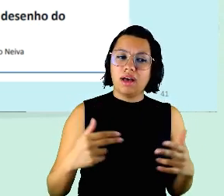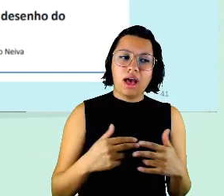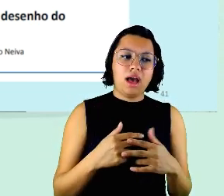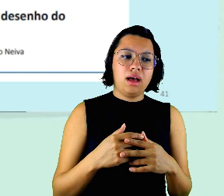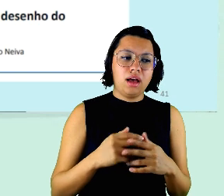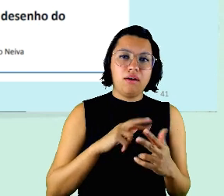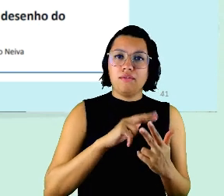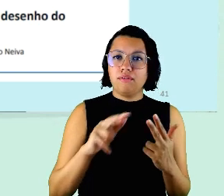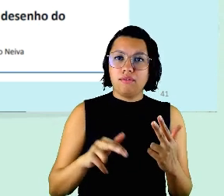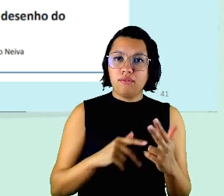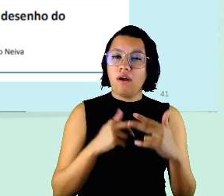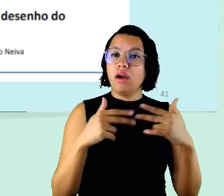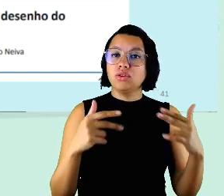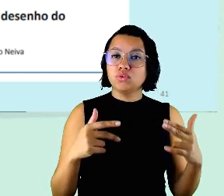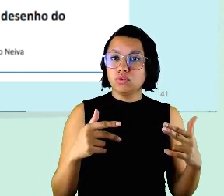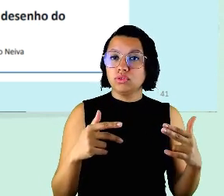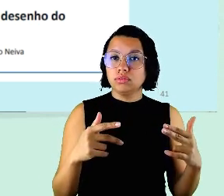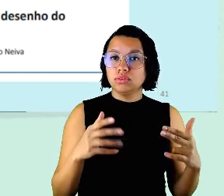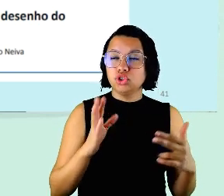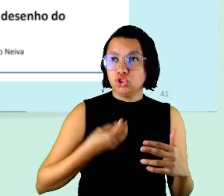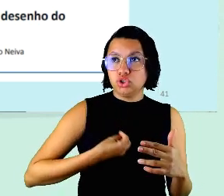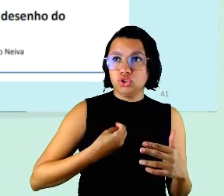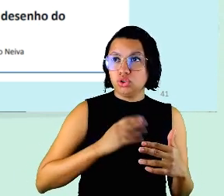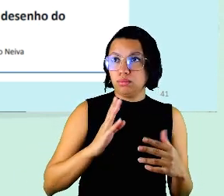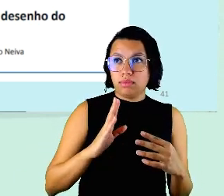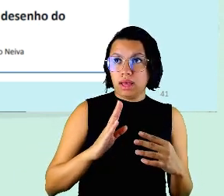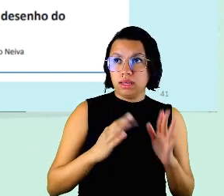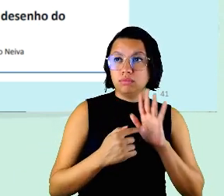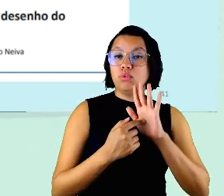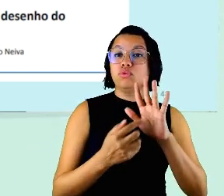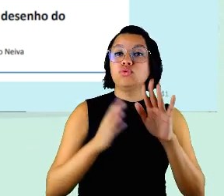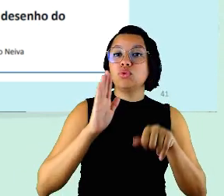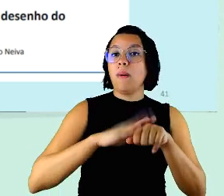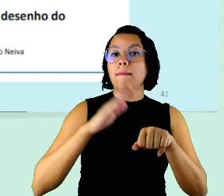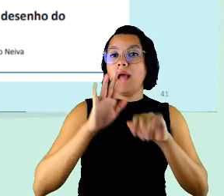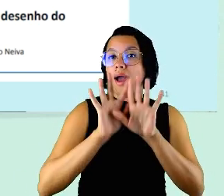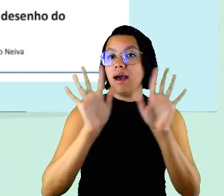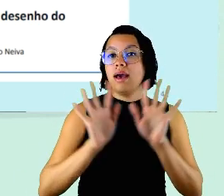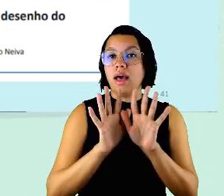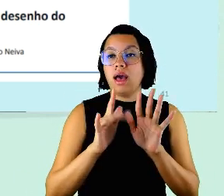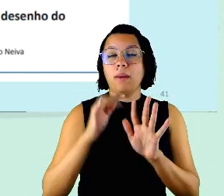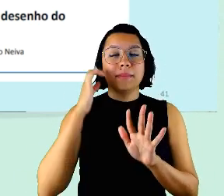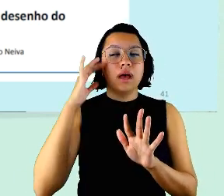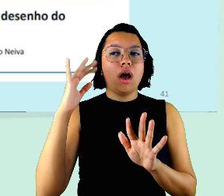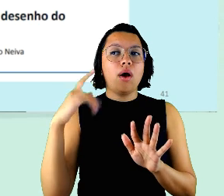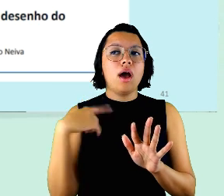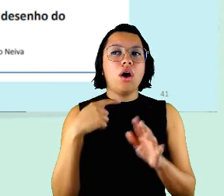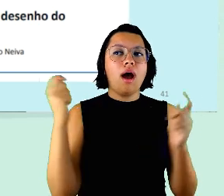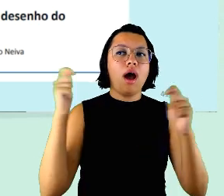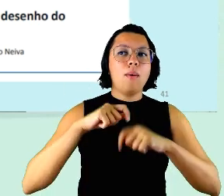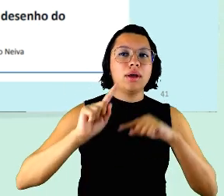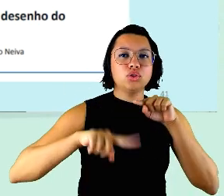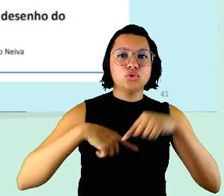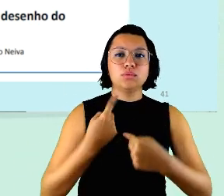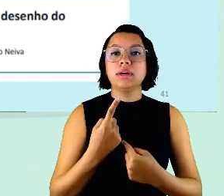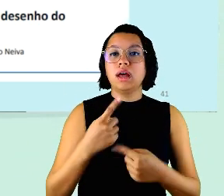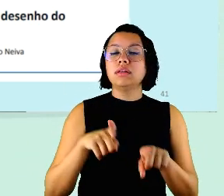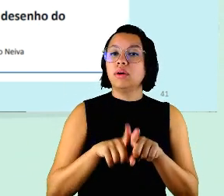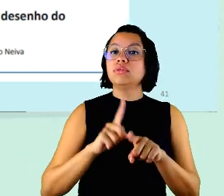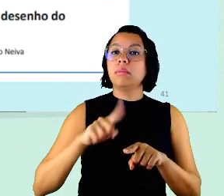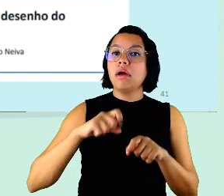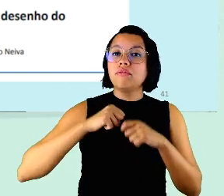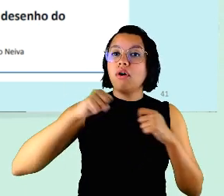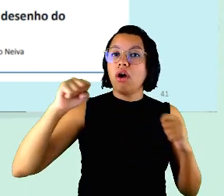presentes e que apareceram mais claramente mas eu penso que a nossa capacidade de superação também foi muito grande